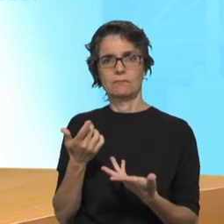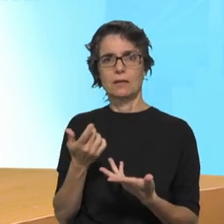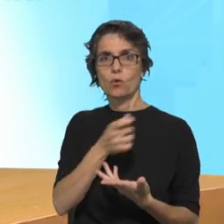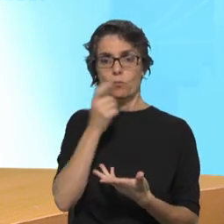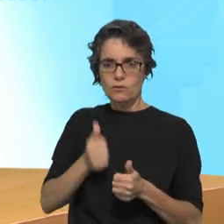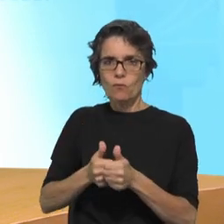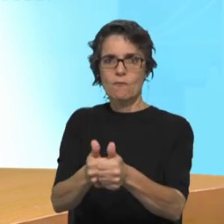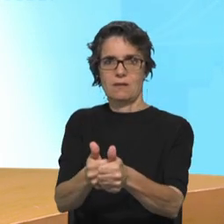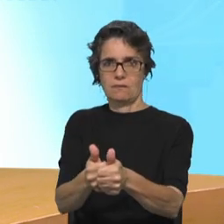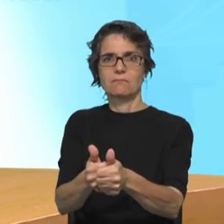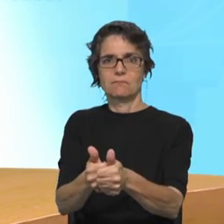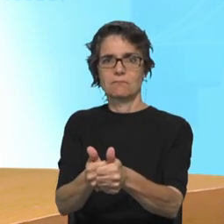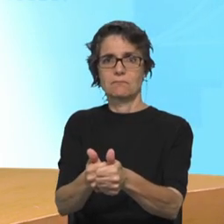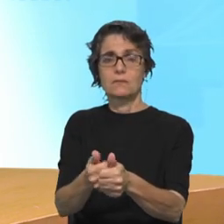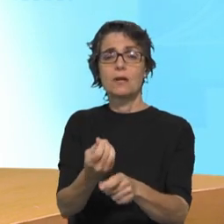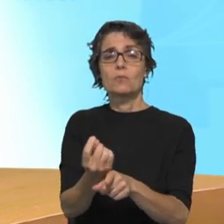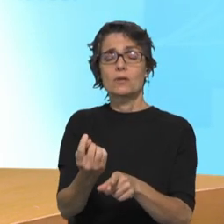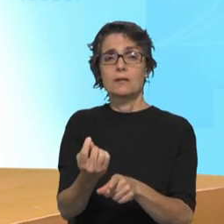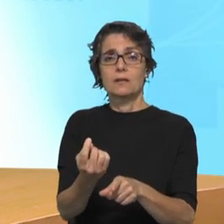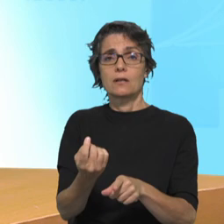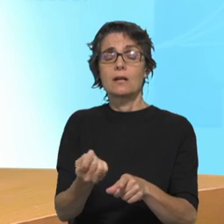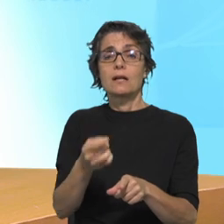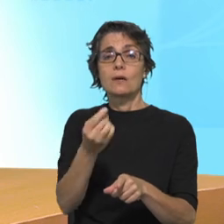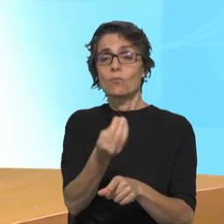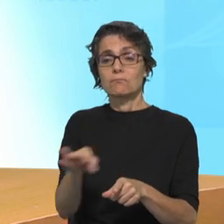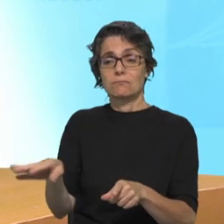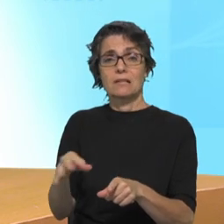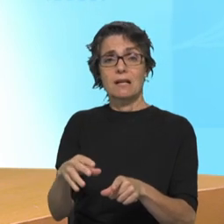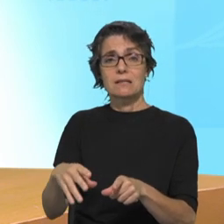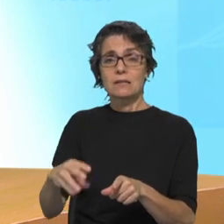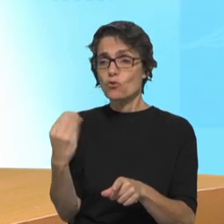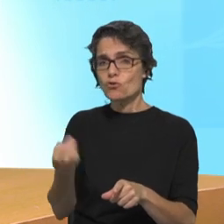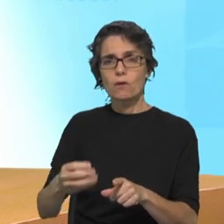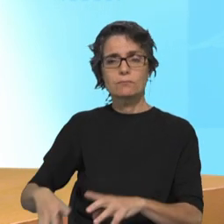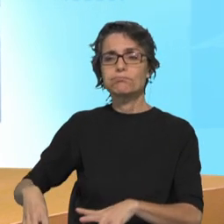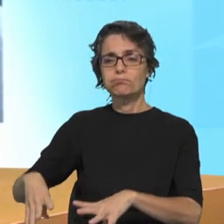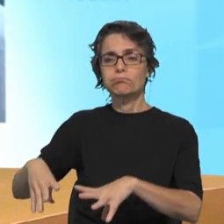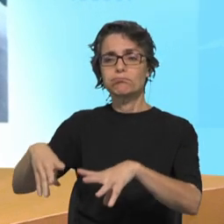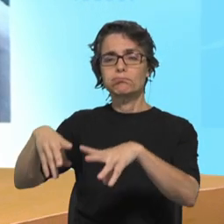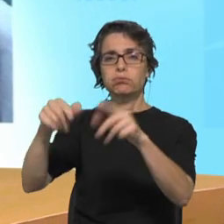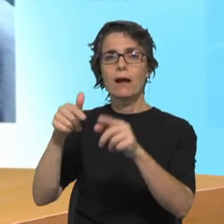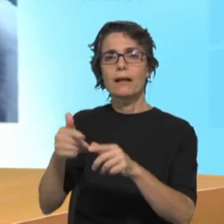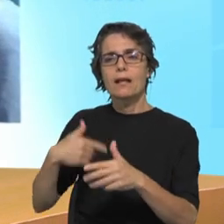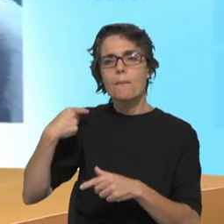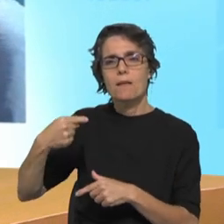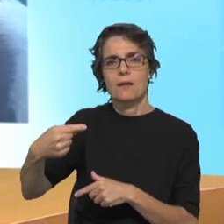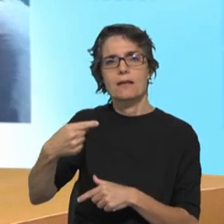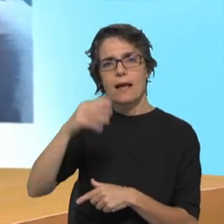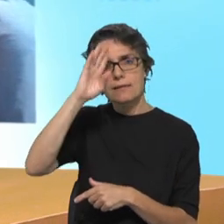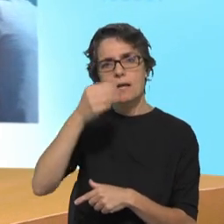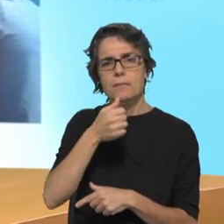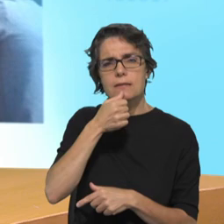são habituados a fazer escolhas, a tomar decisões. E aquilo que educamos é também para que nesta